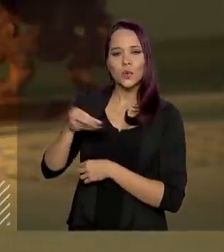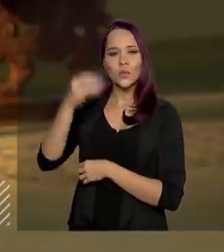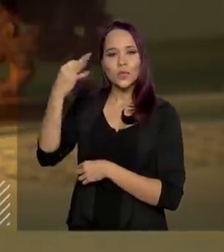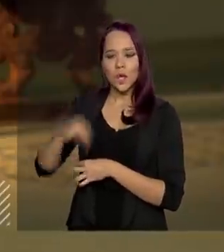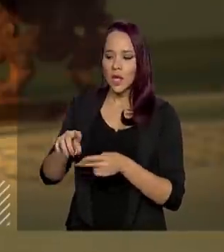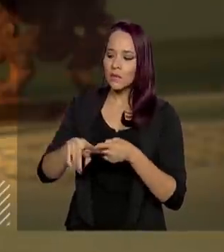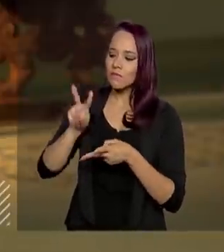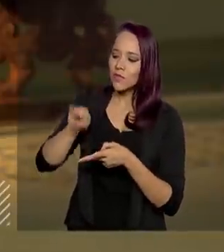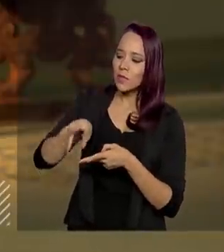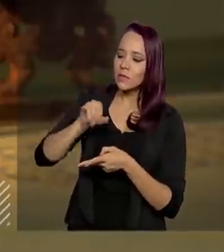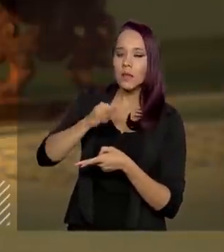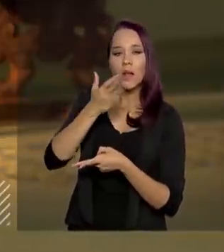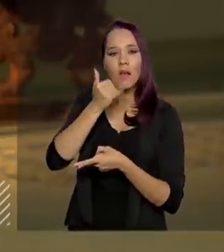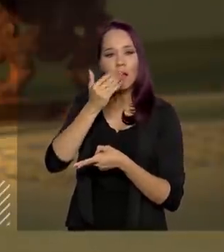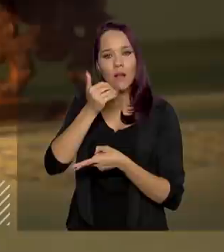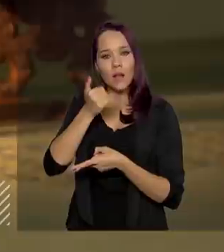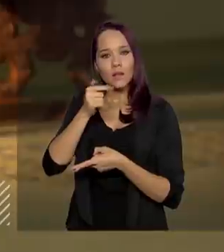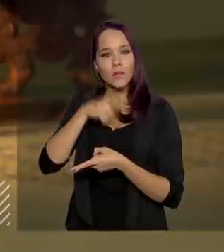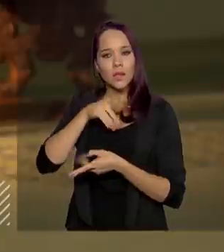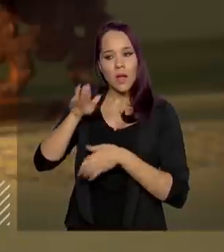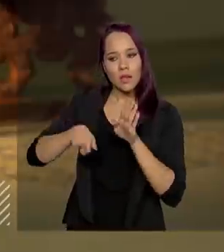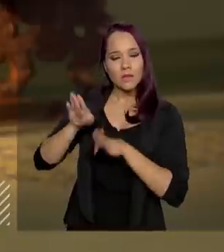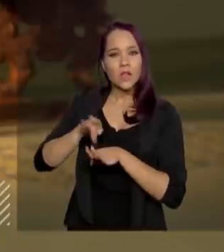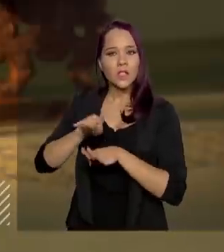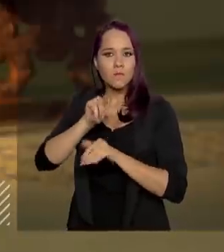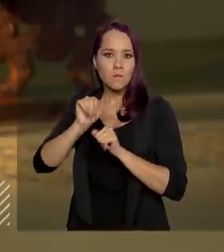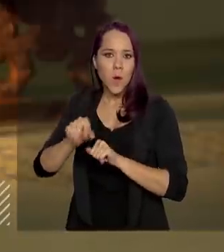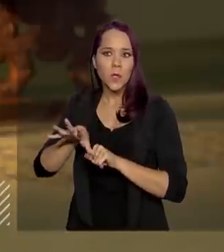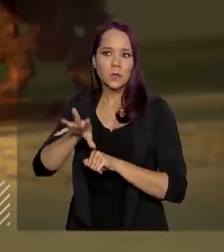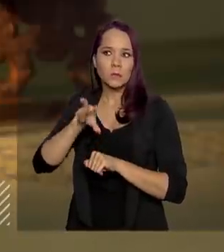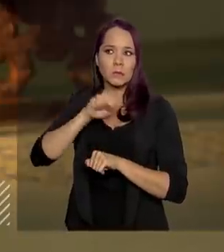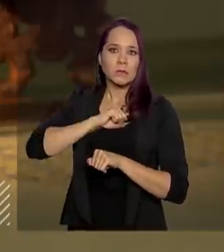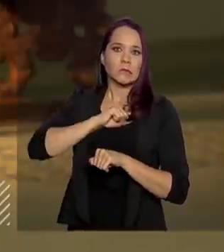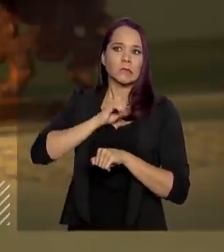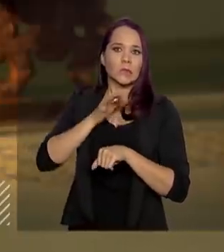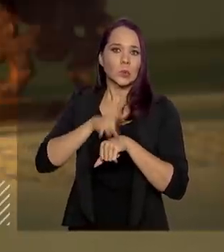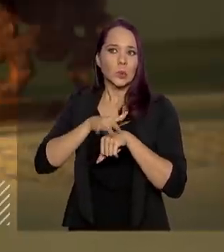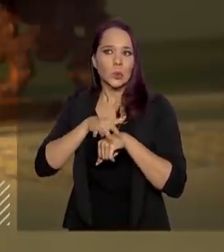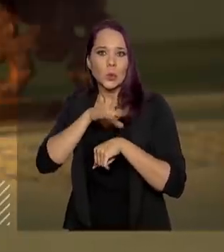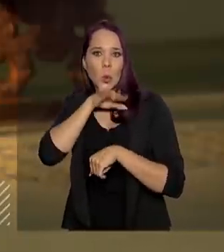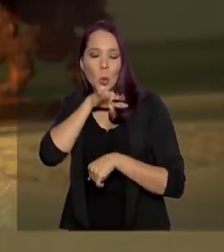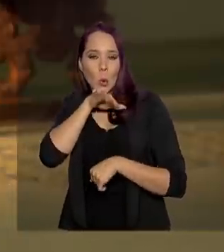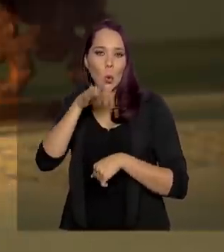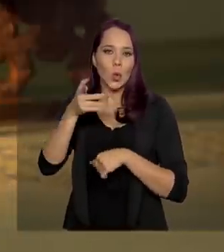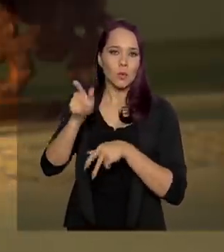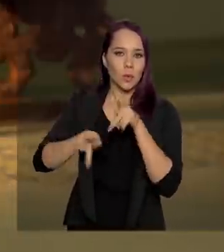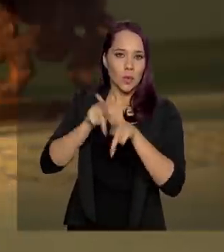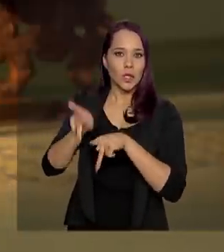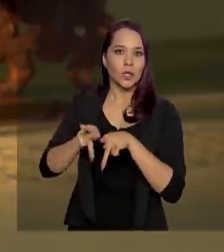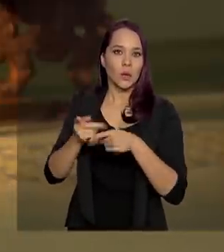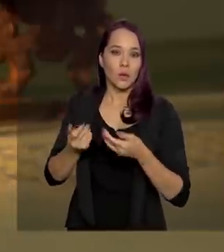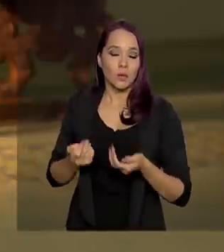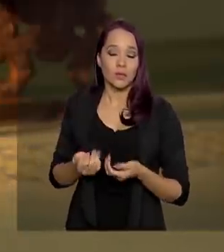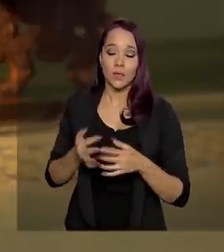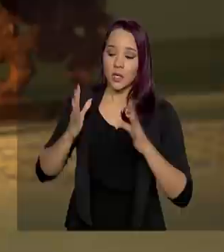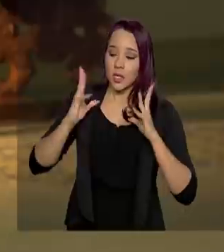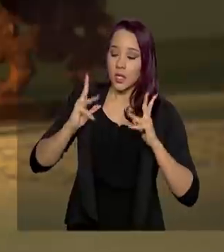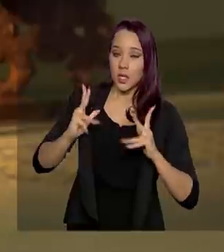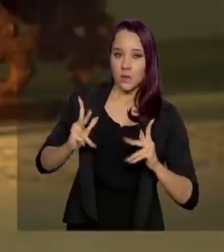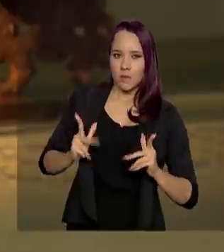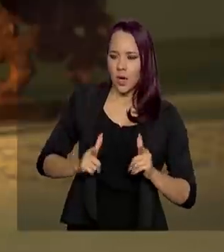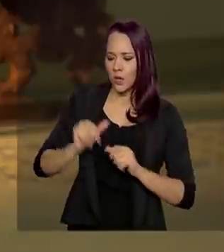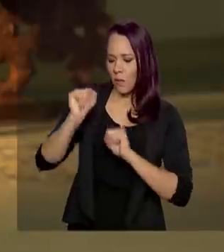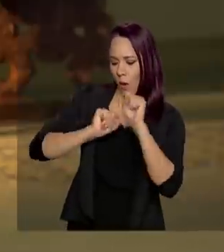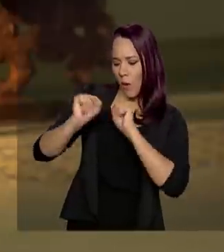verificando se algum alimento, realmente, de repente, vai trazer algum aspecto negativo para aquela população que vai receber, higienizando essas